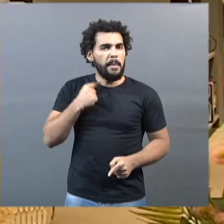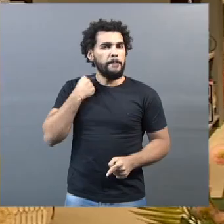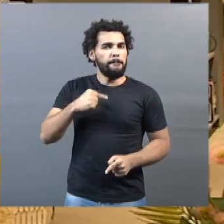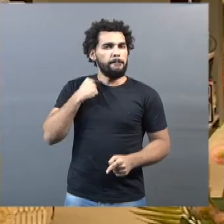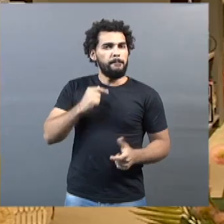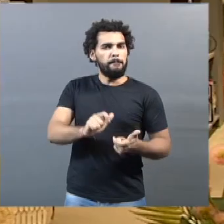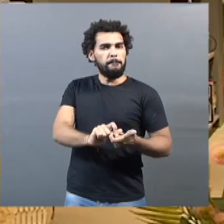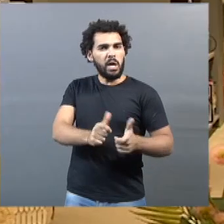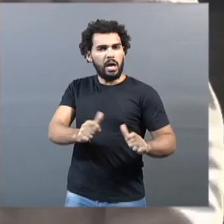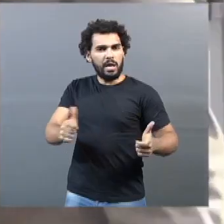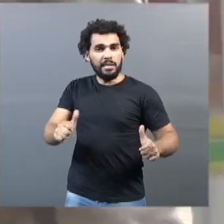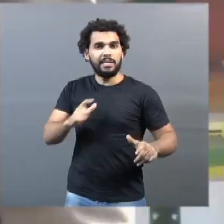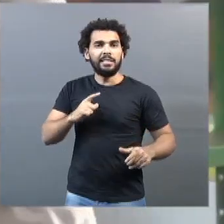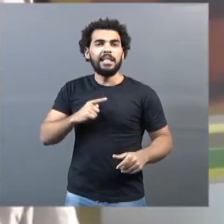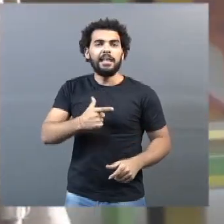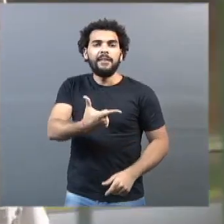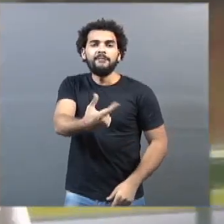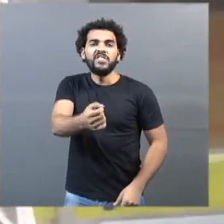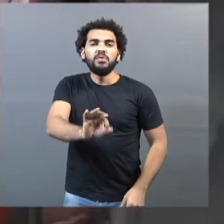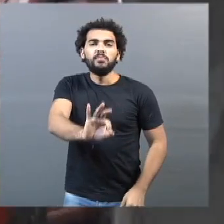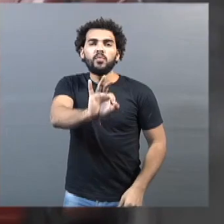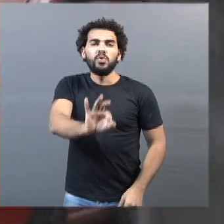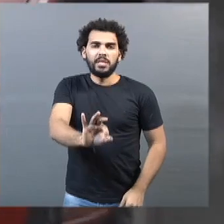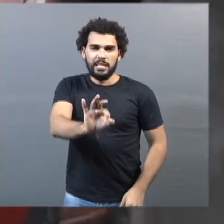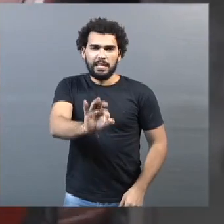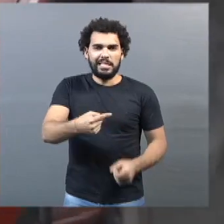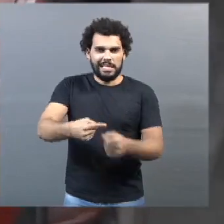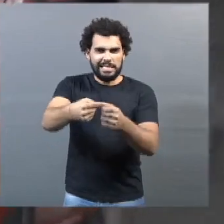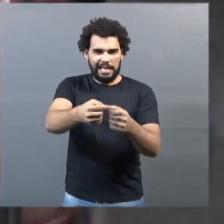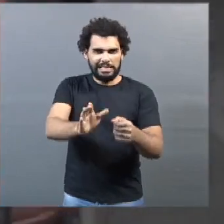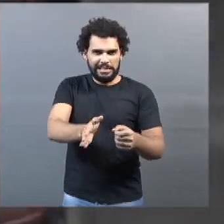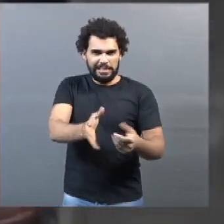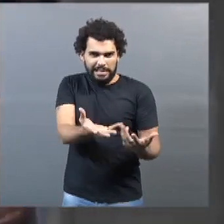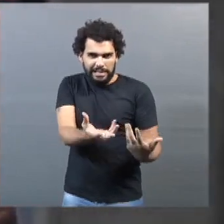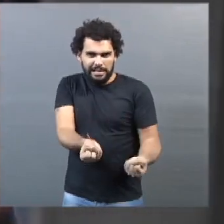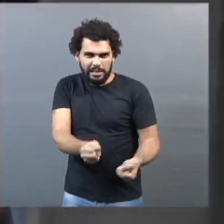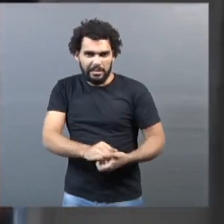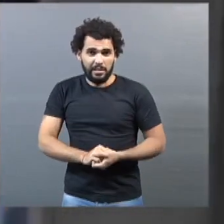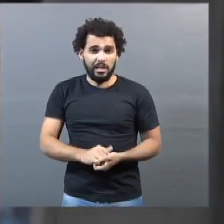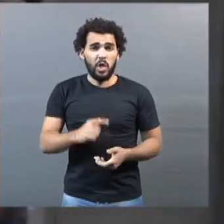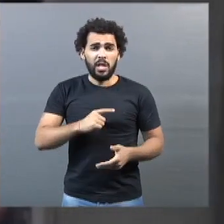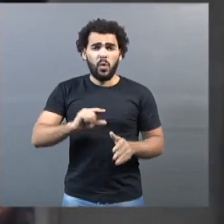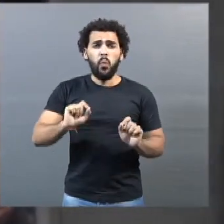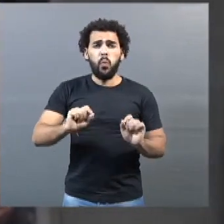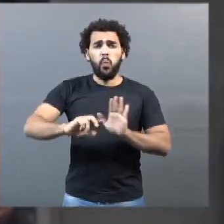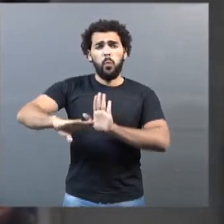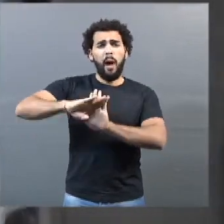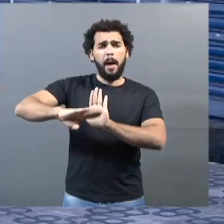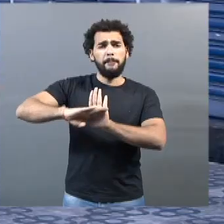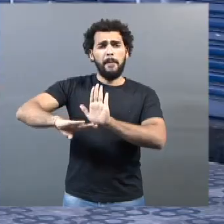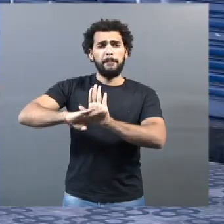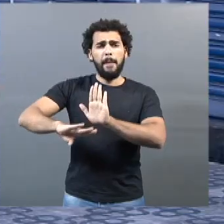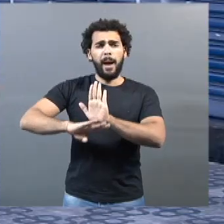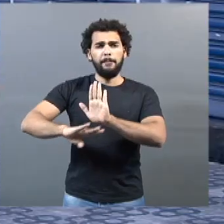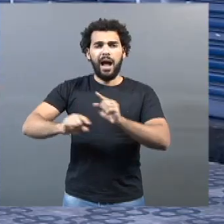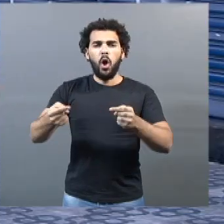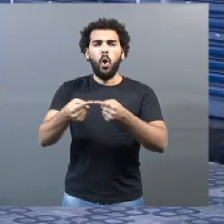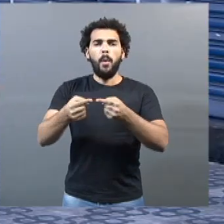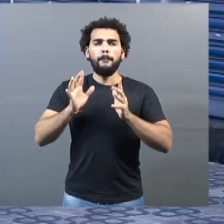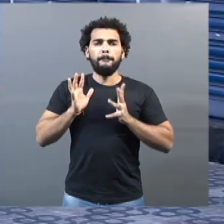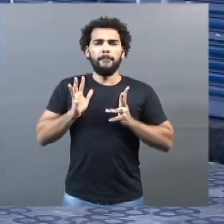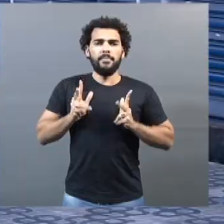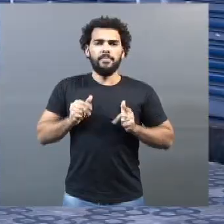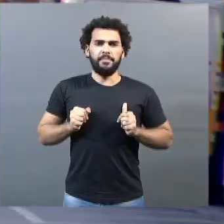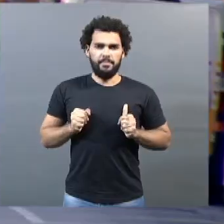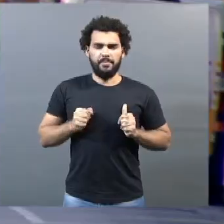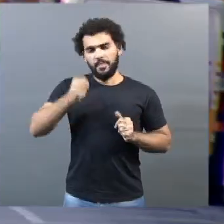aderiram ao programa, que define protocolos sanitários que devem ser seguidos pelas prefeituras. O município que